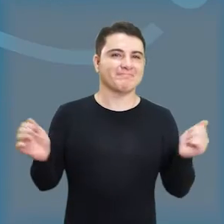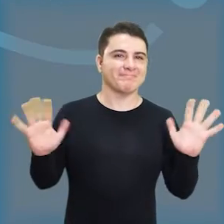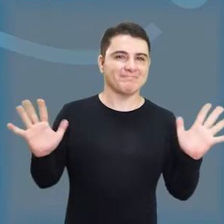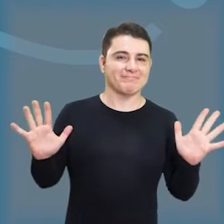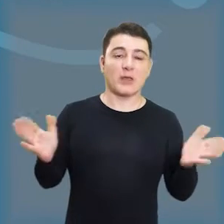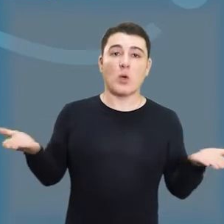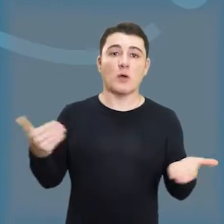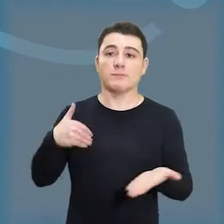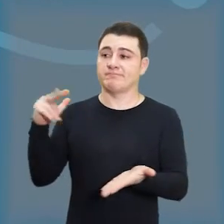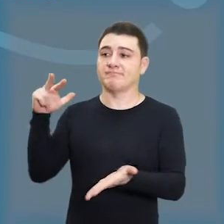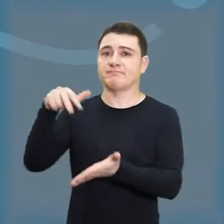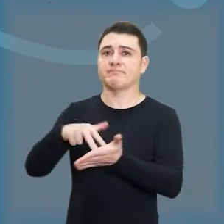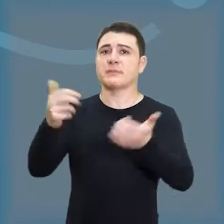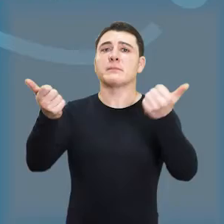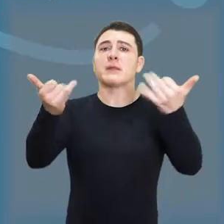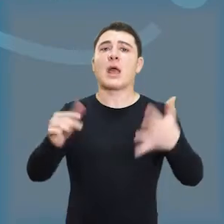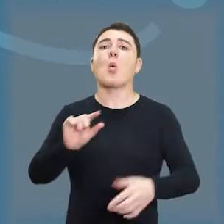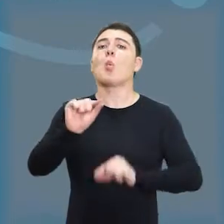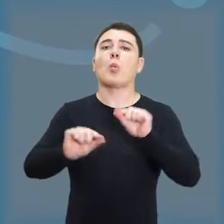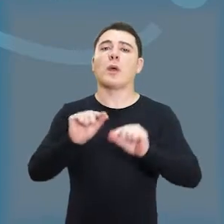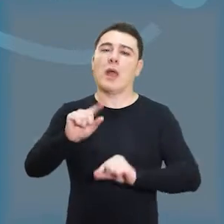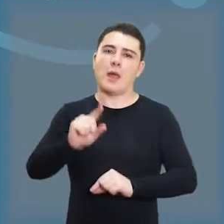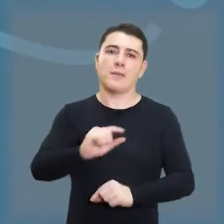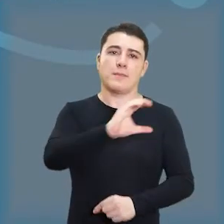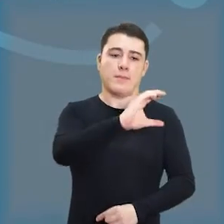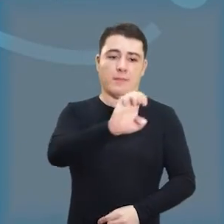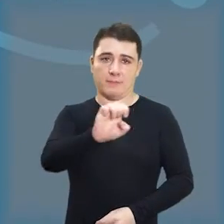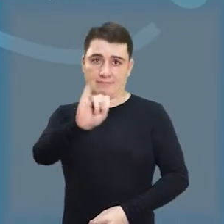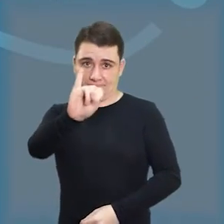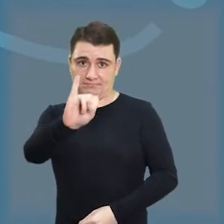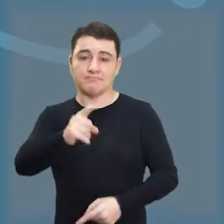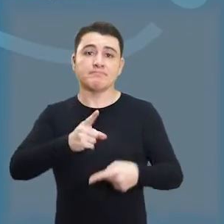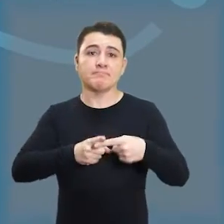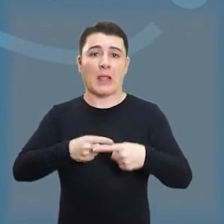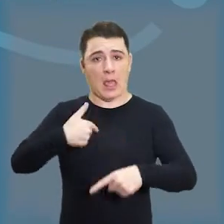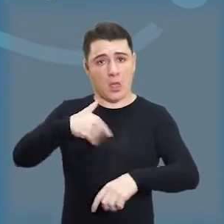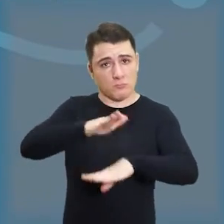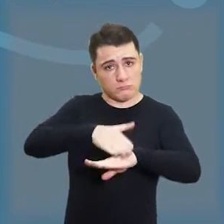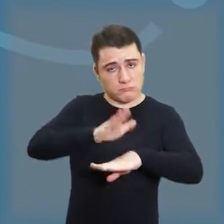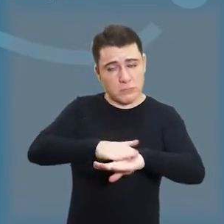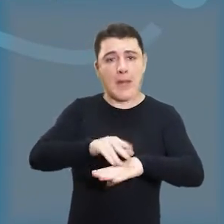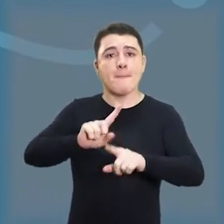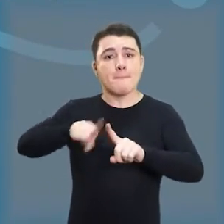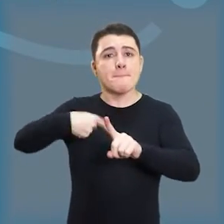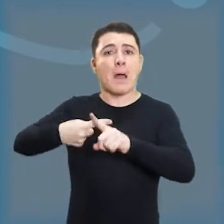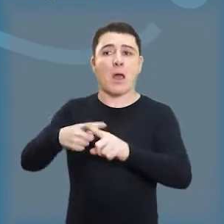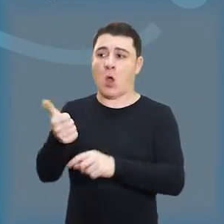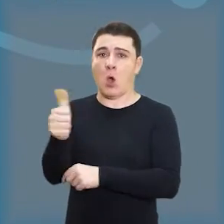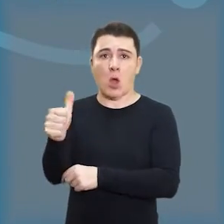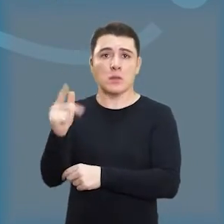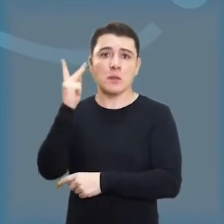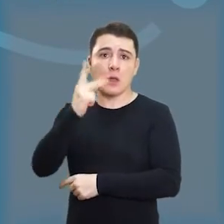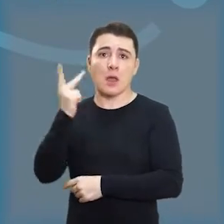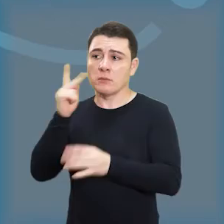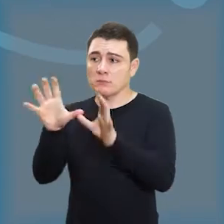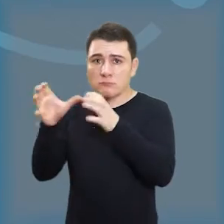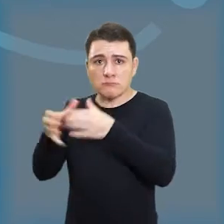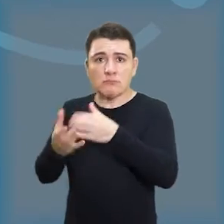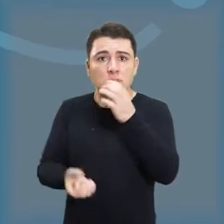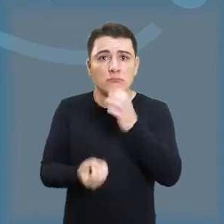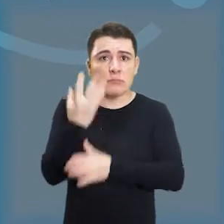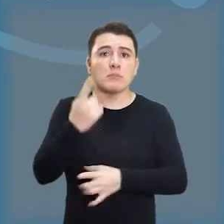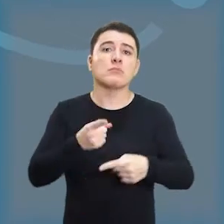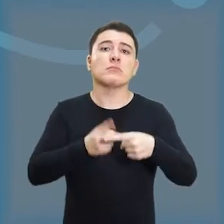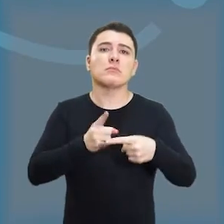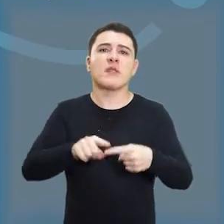Olá, hoje vim falar com vocês sobre a Comissão Especial de Inquérito, a SEI, que eu, junto a mais 11 vereadores, protocolamos nesta